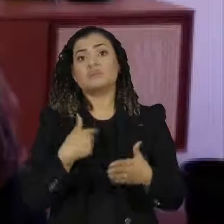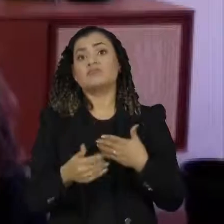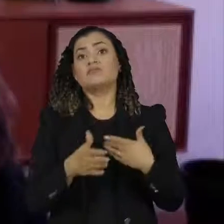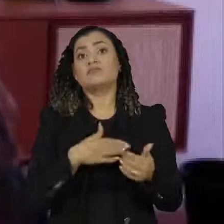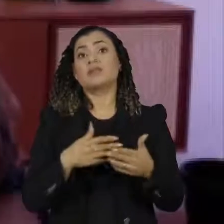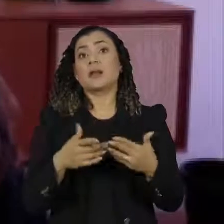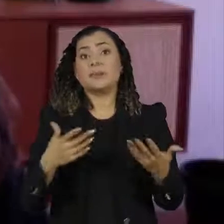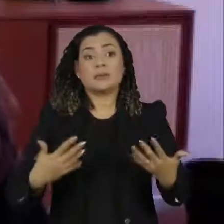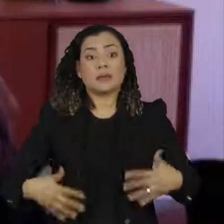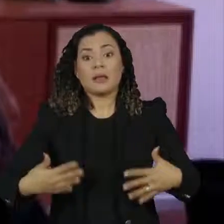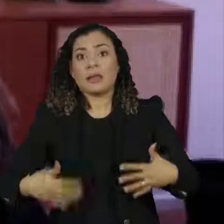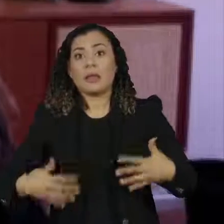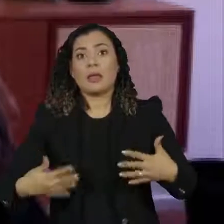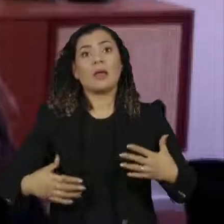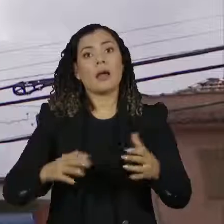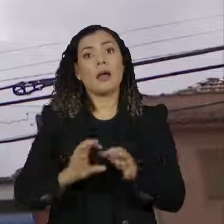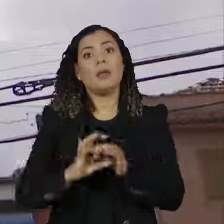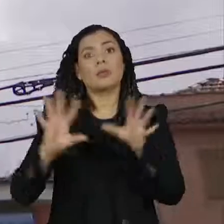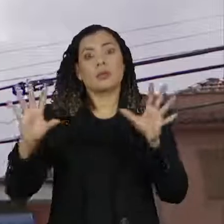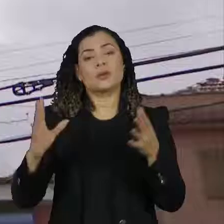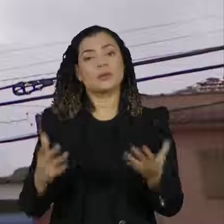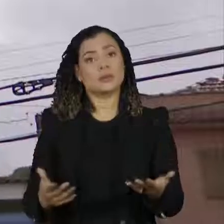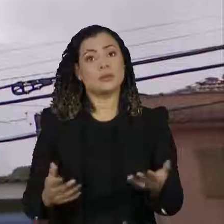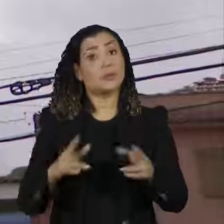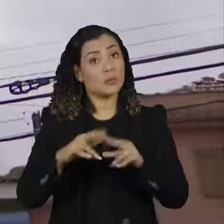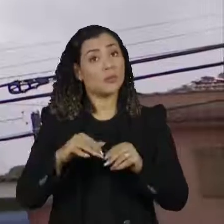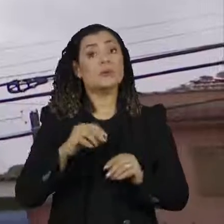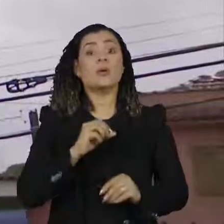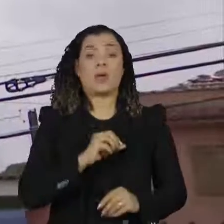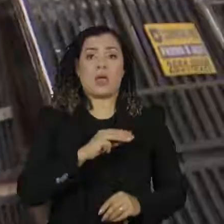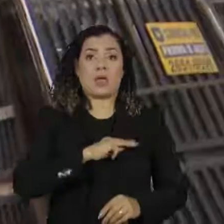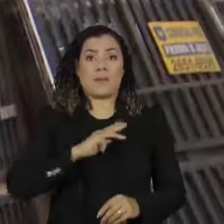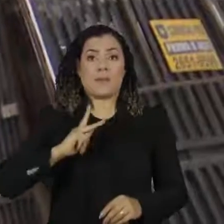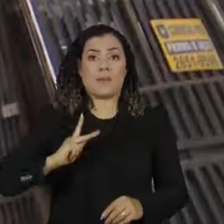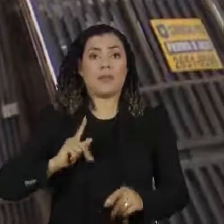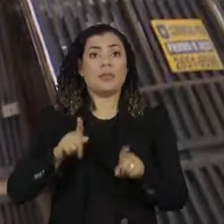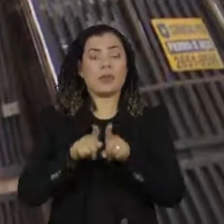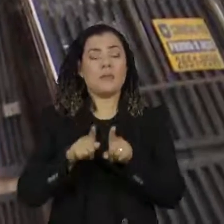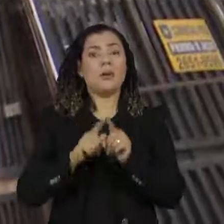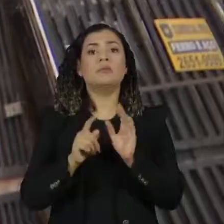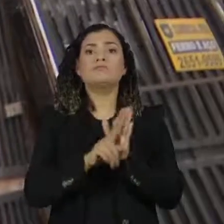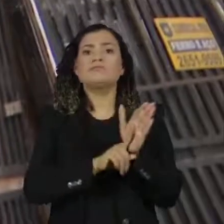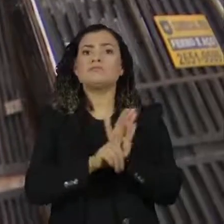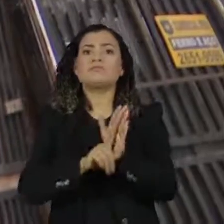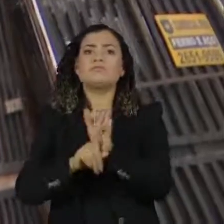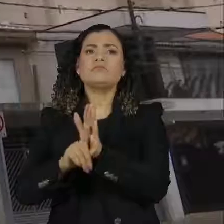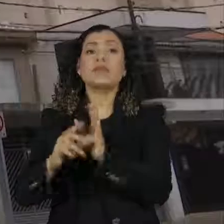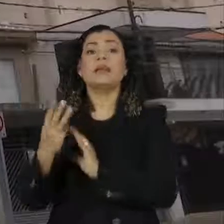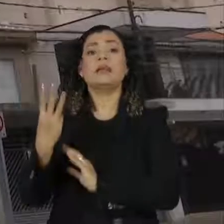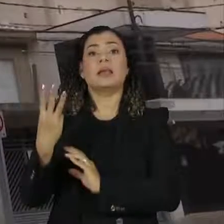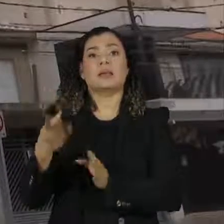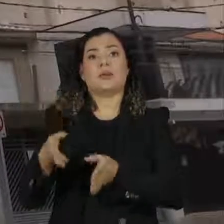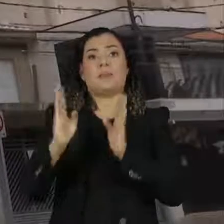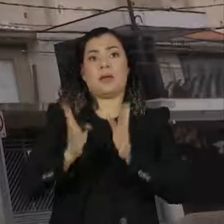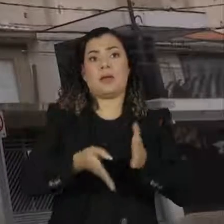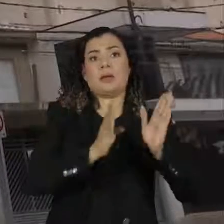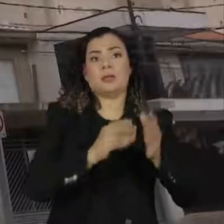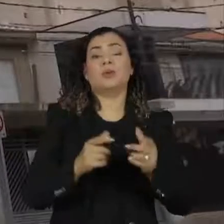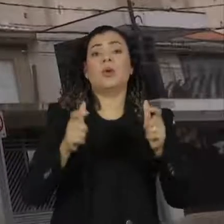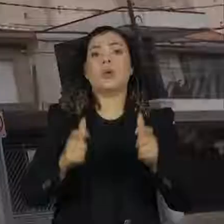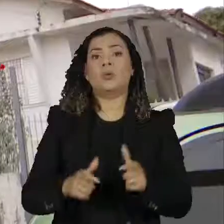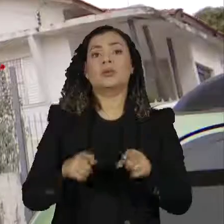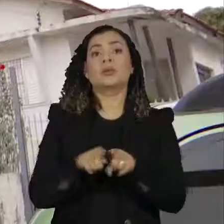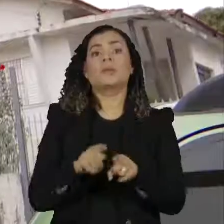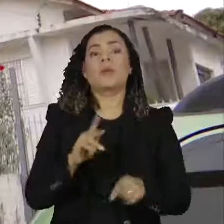de fato, de tal maneira que simplesmente se autoriza o empreendimento. O MP também abriu um inquérito para investigar esses outros três prédios. Os edifícios ficam na